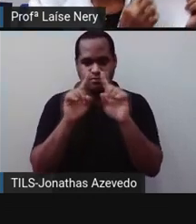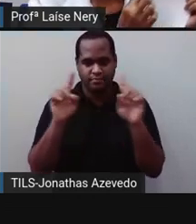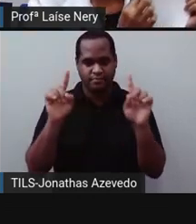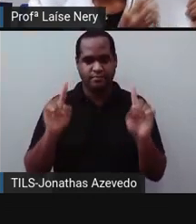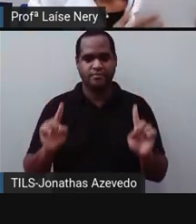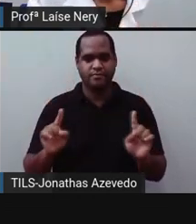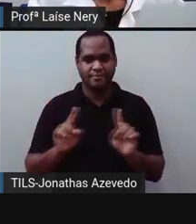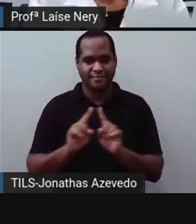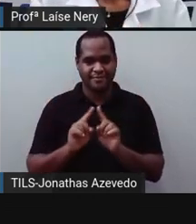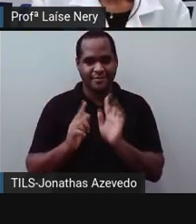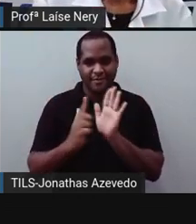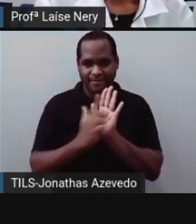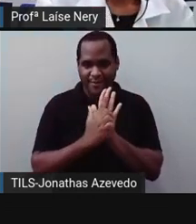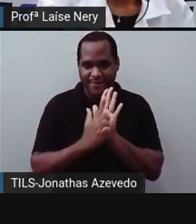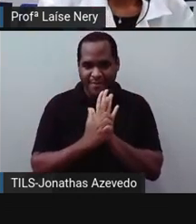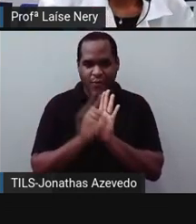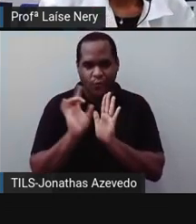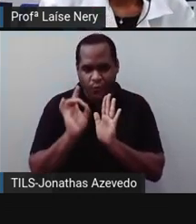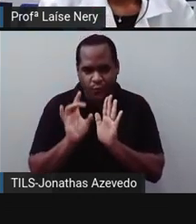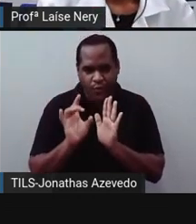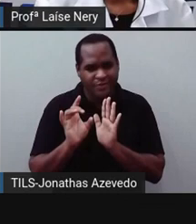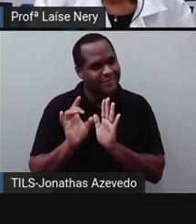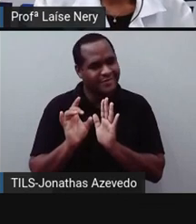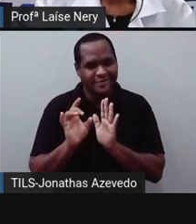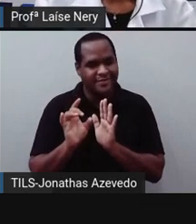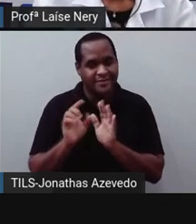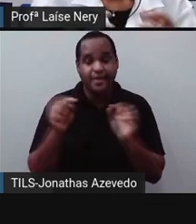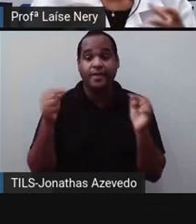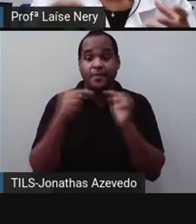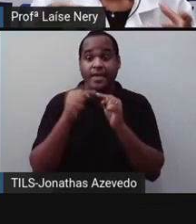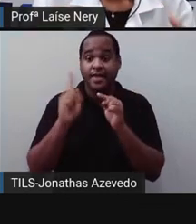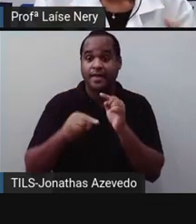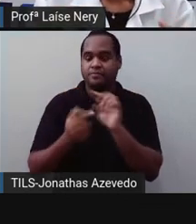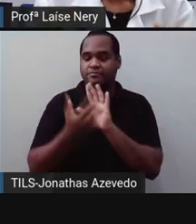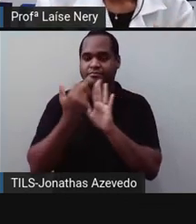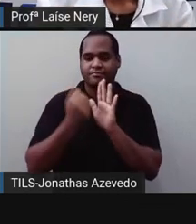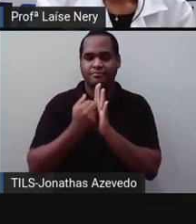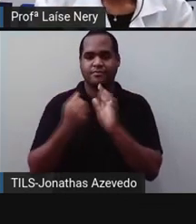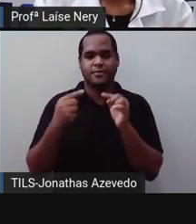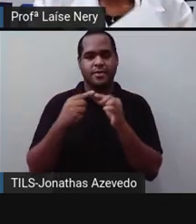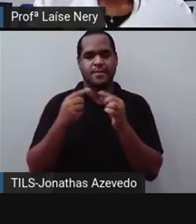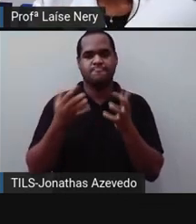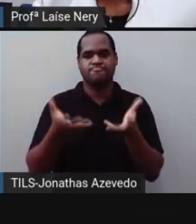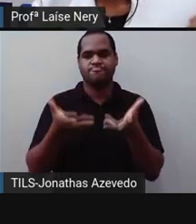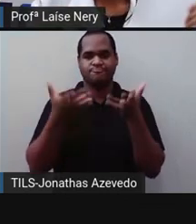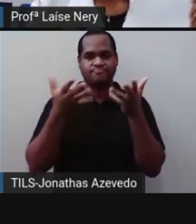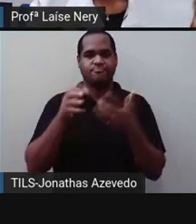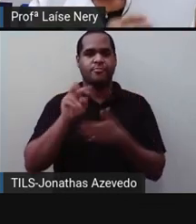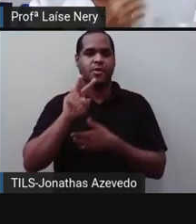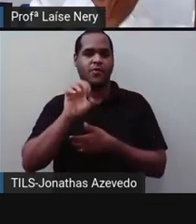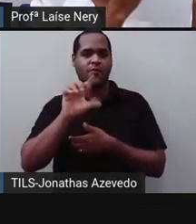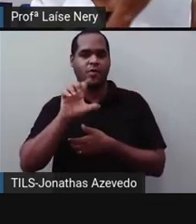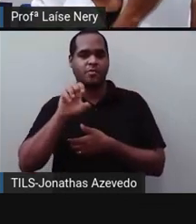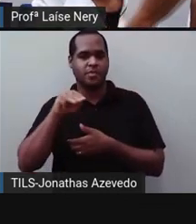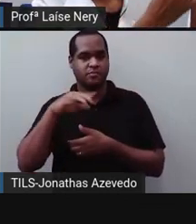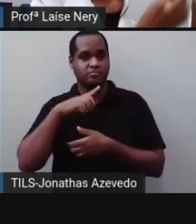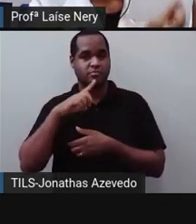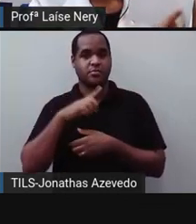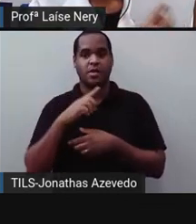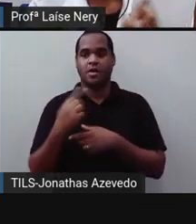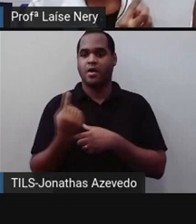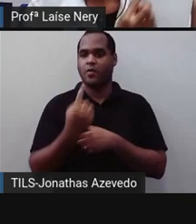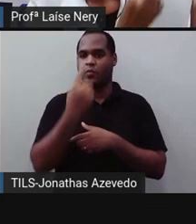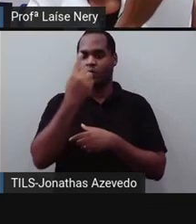no papel. É uma figura que vai ter um volume, né? O quadrado, ele só tem altura e largura.